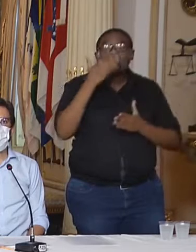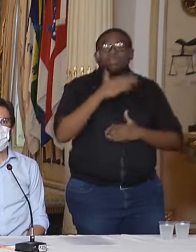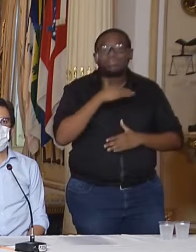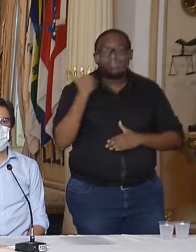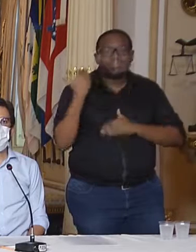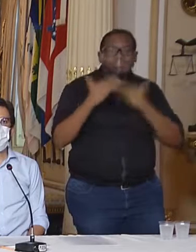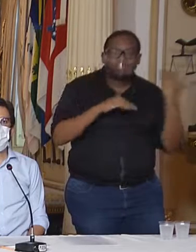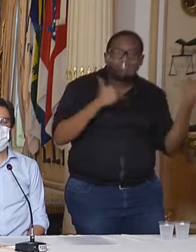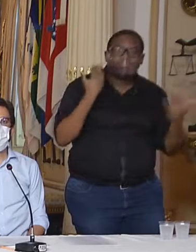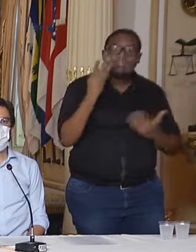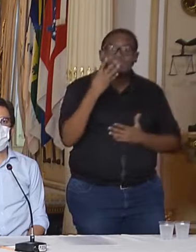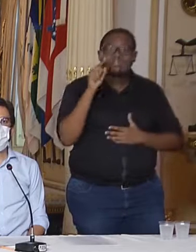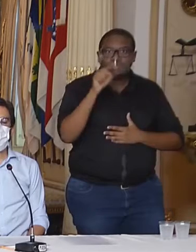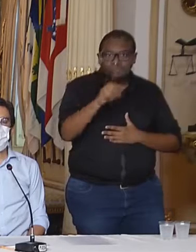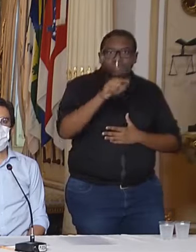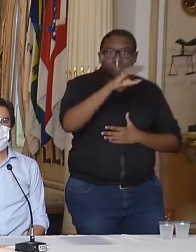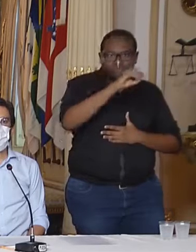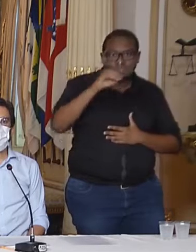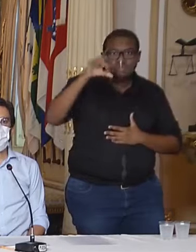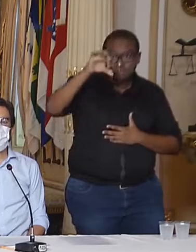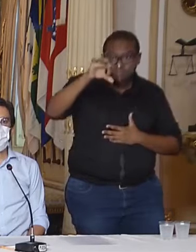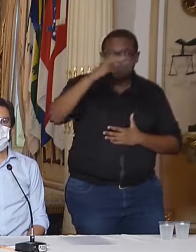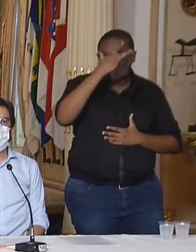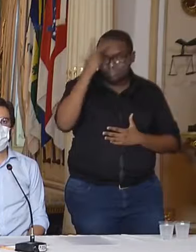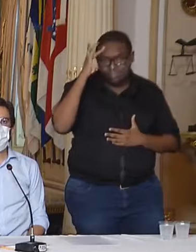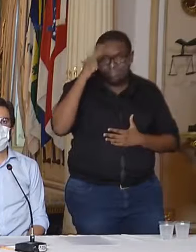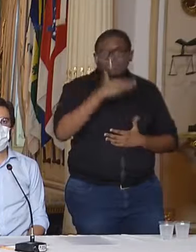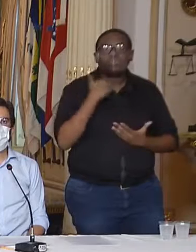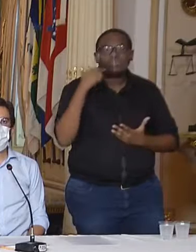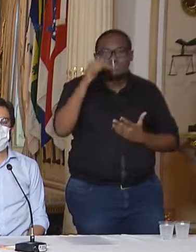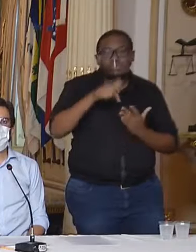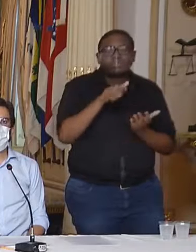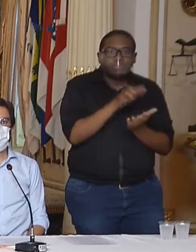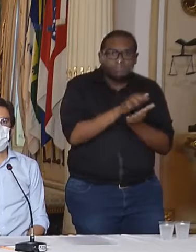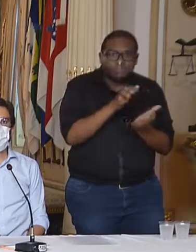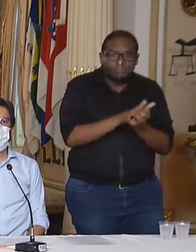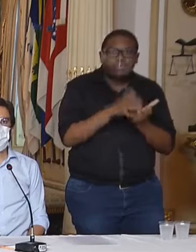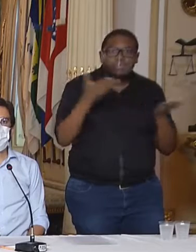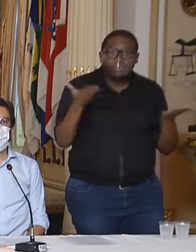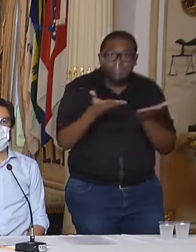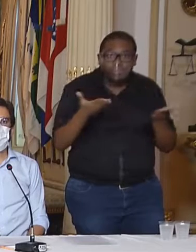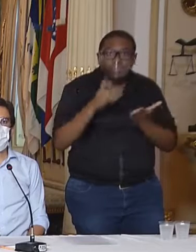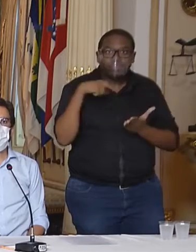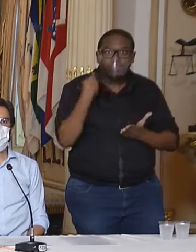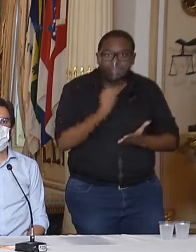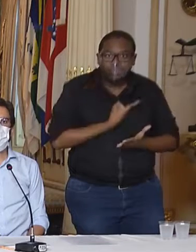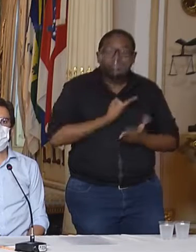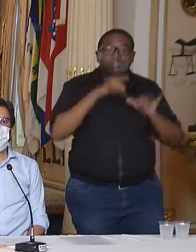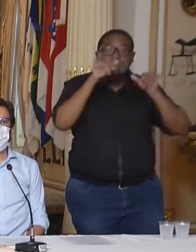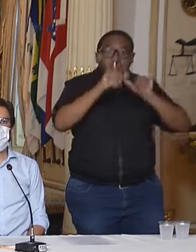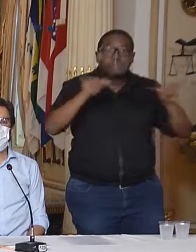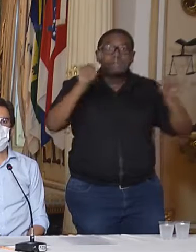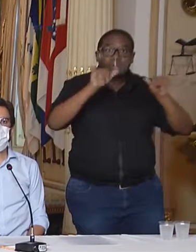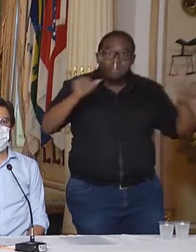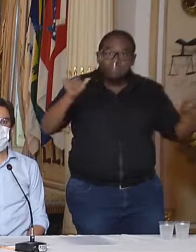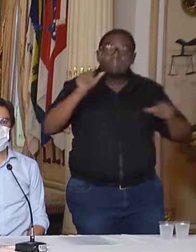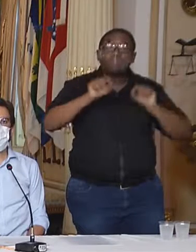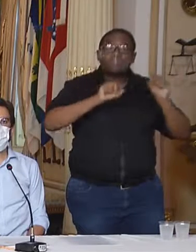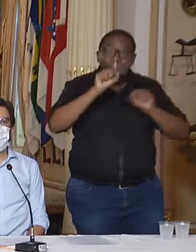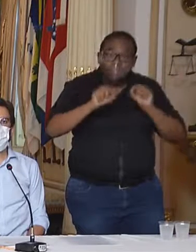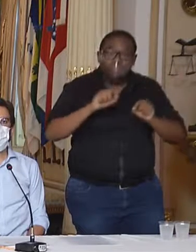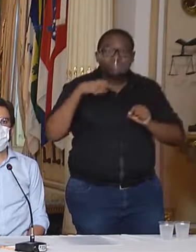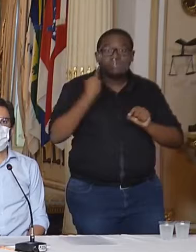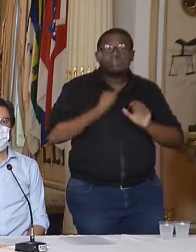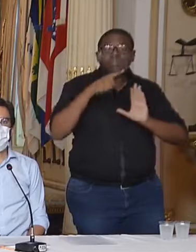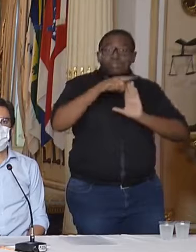vidas para a Covid-19 no Estado. Hoje, temos a oportunidade de anunciar os próximos passos do nosso